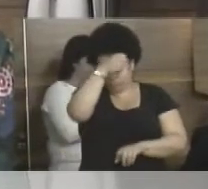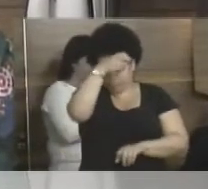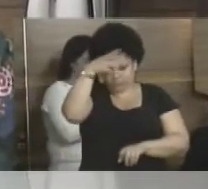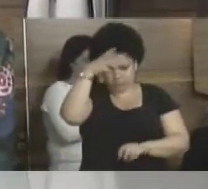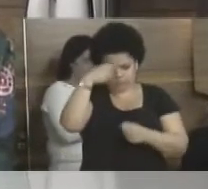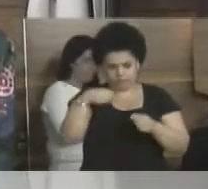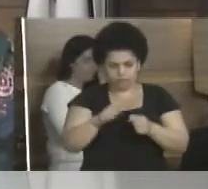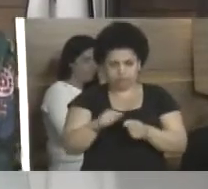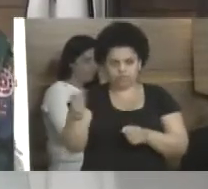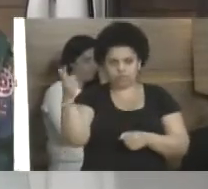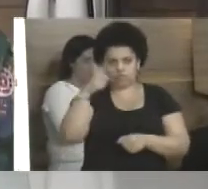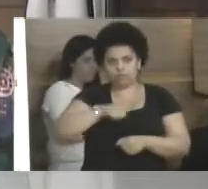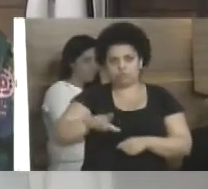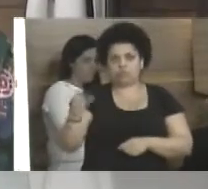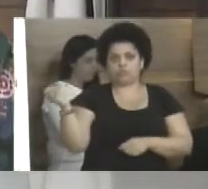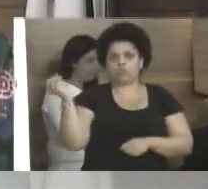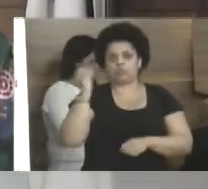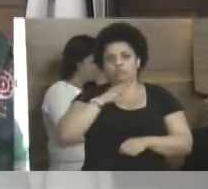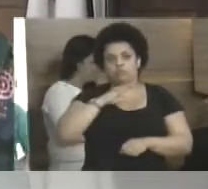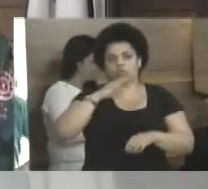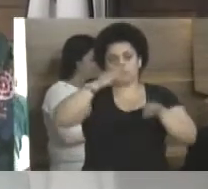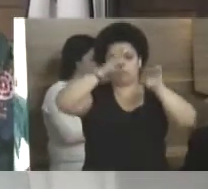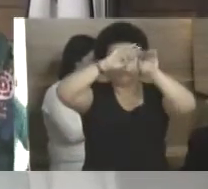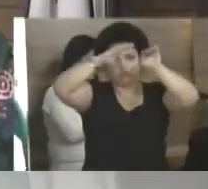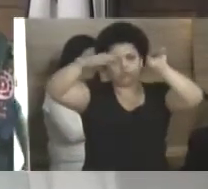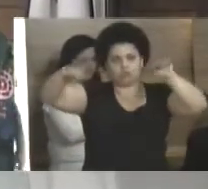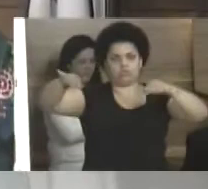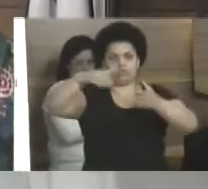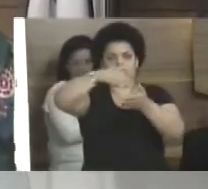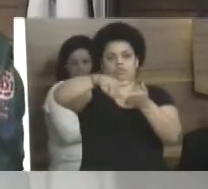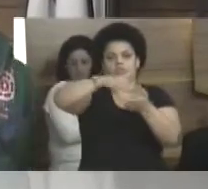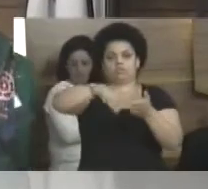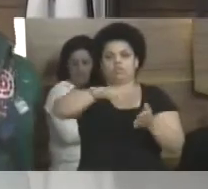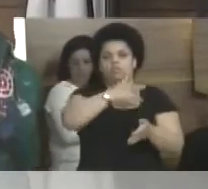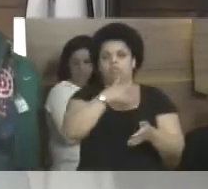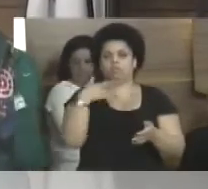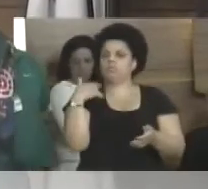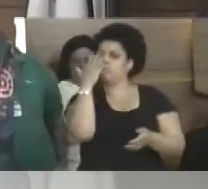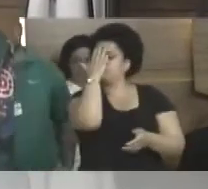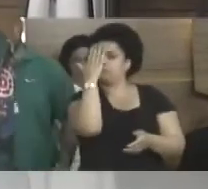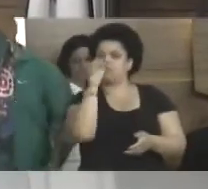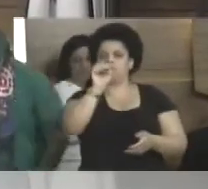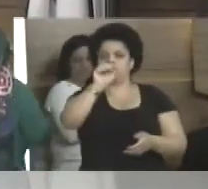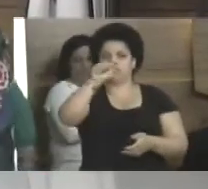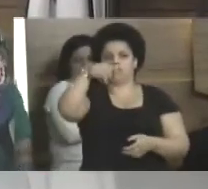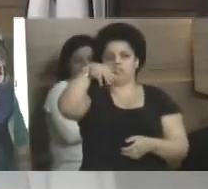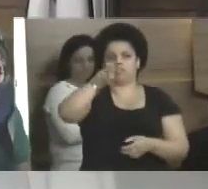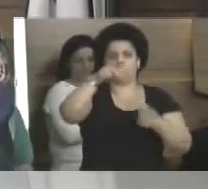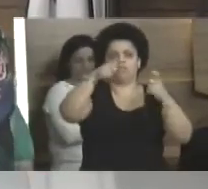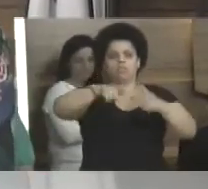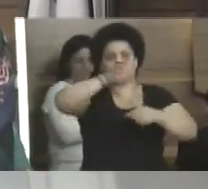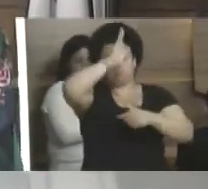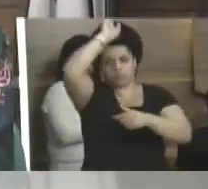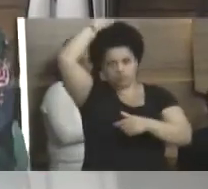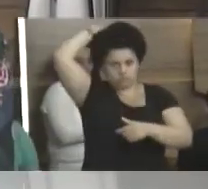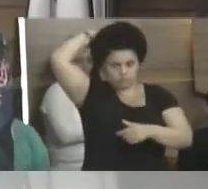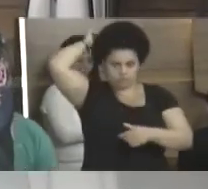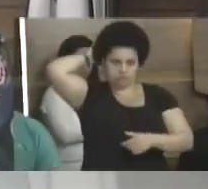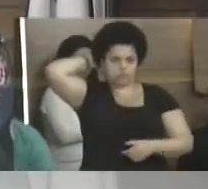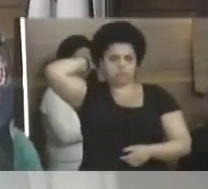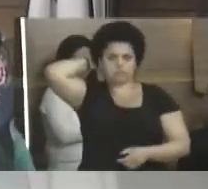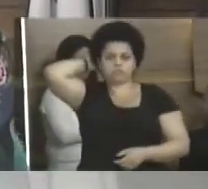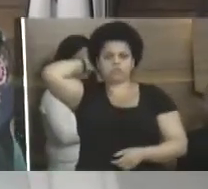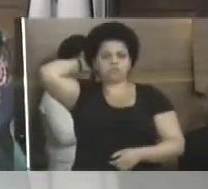reforma do telhado do prédio da Secretaria de Saúde em frente ao SAMU, ali no bairro